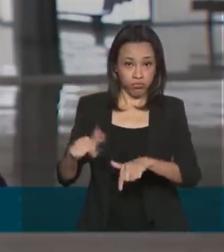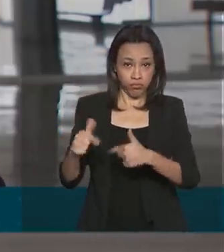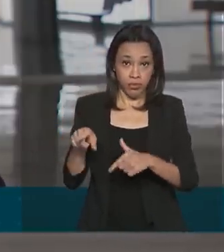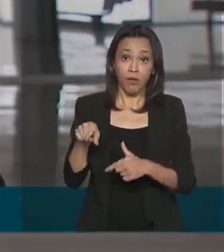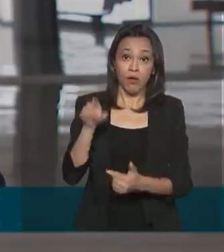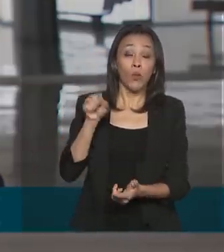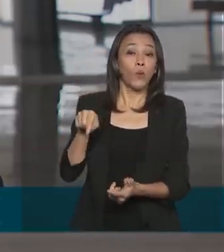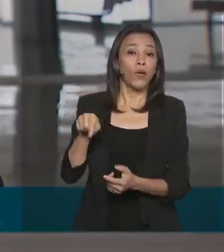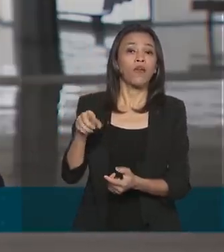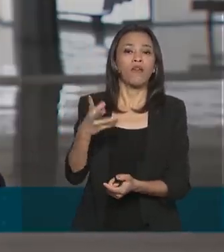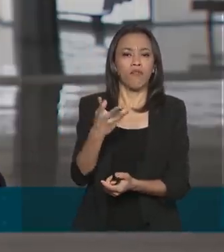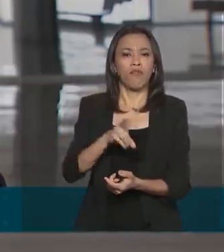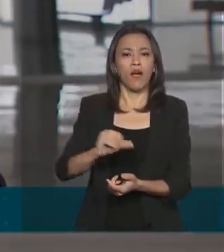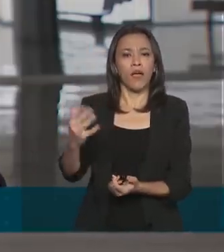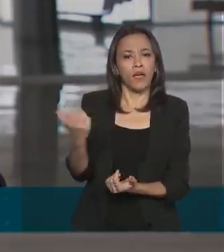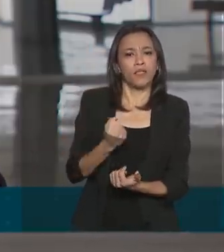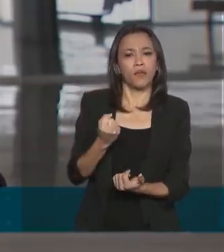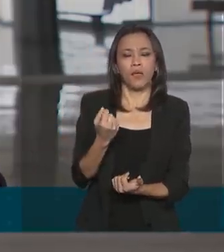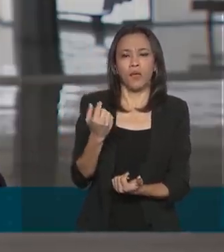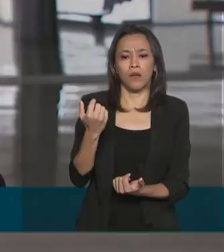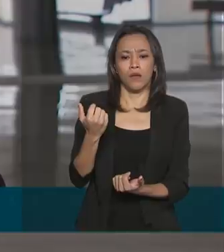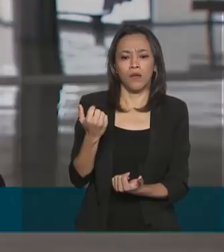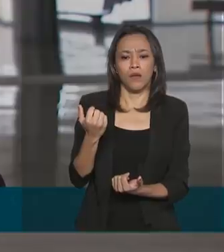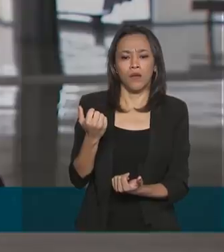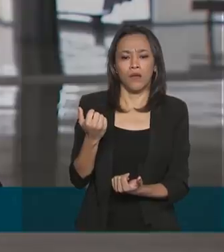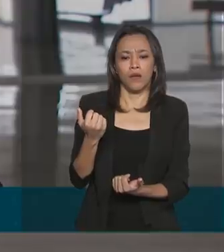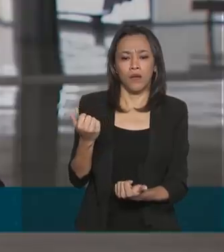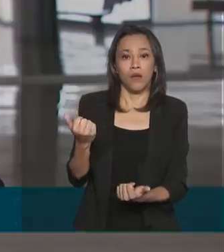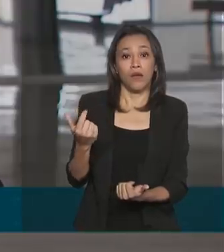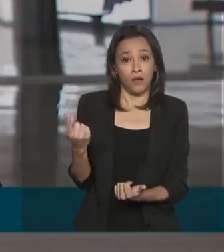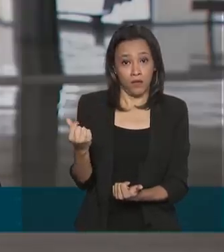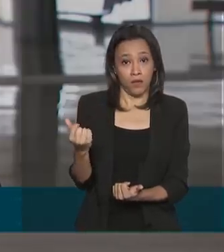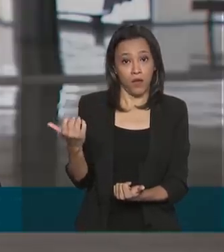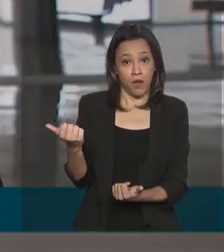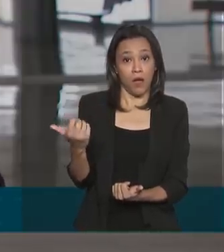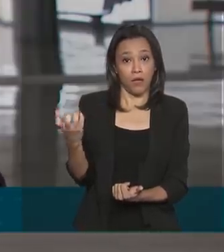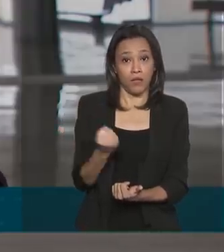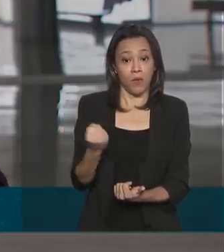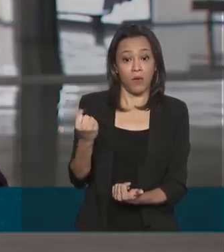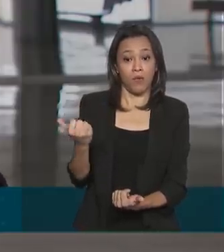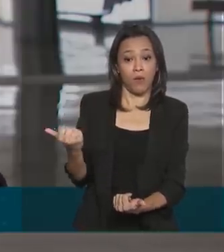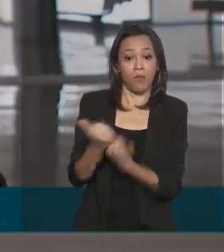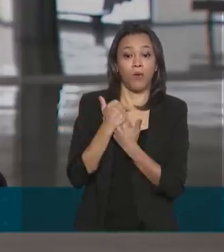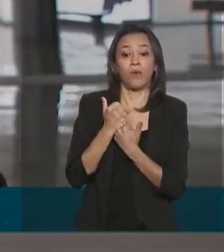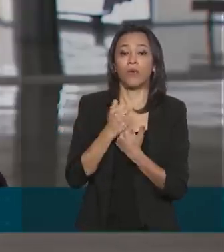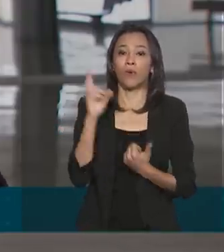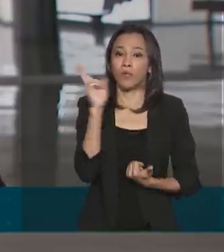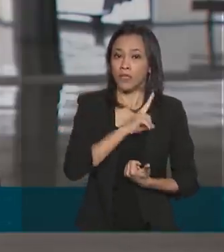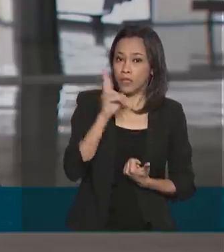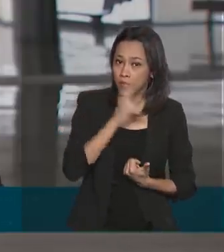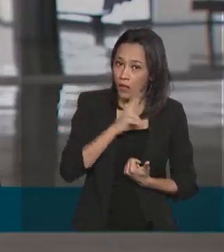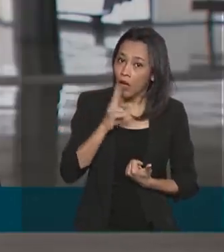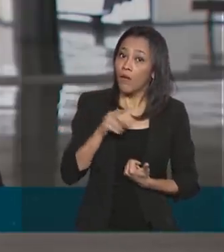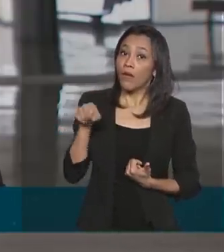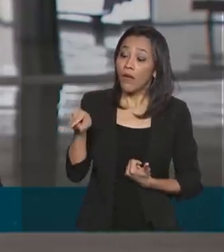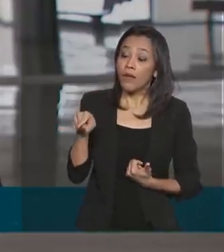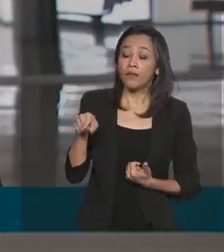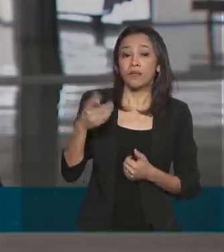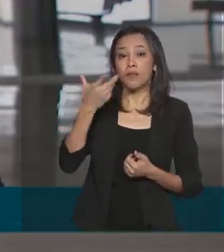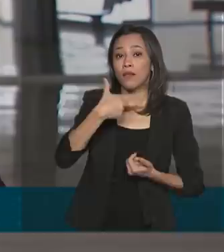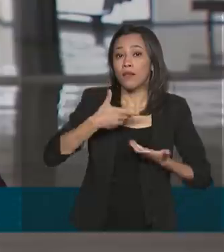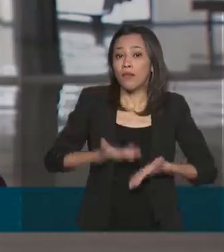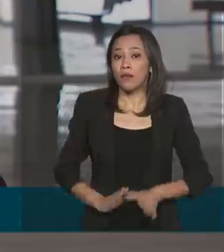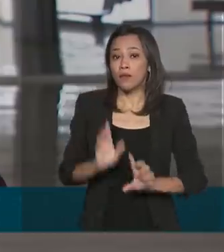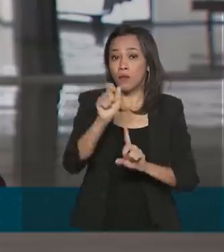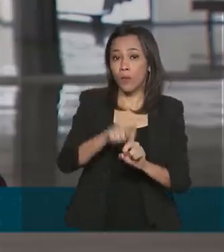para receber esse auxílio emergencial. Esse benefício eles vão receber aqueles que nasceram no